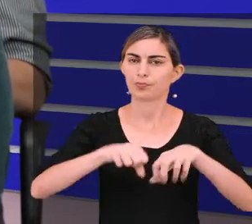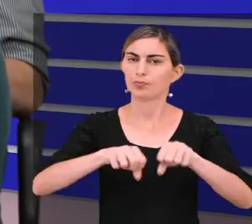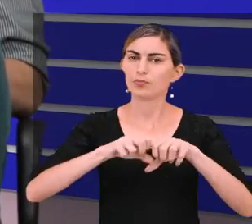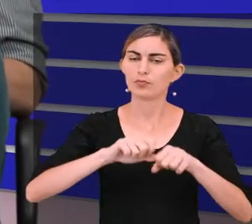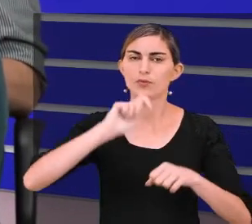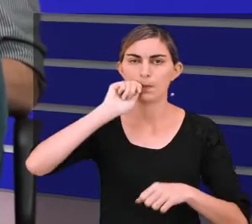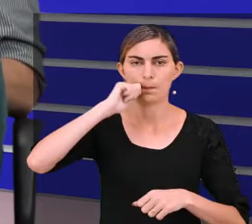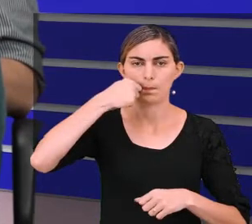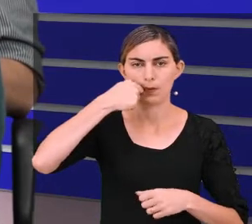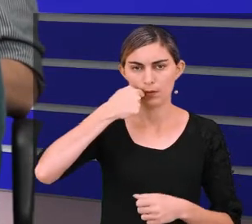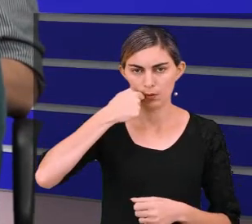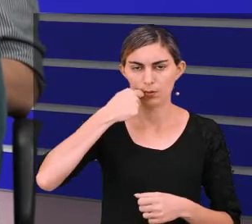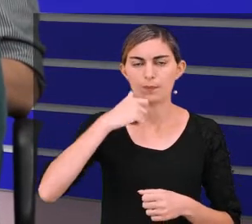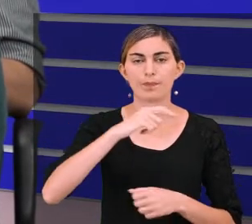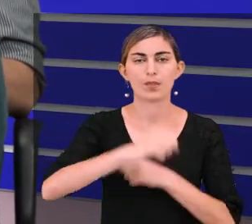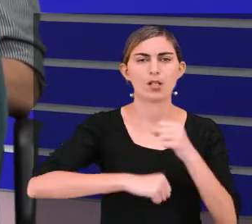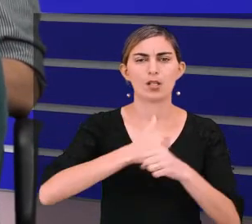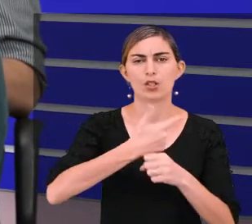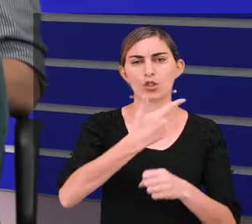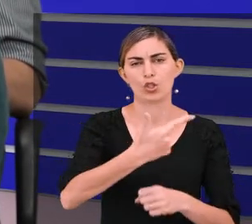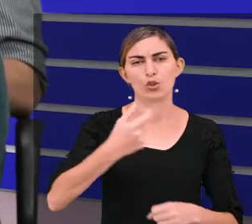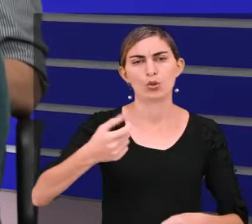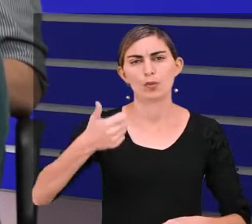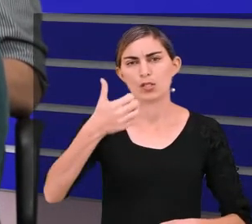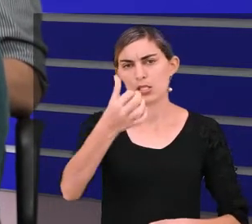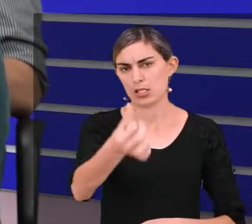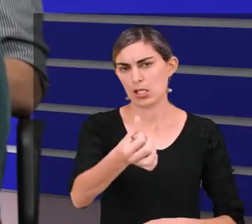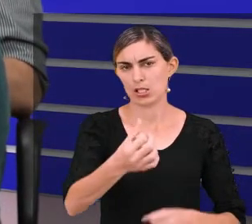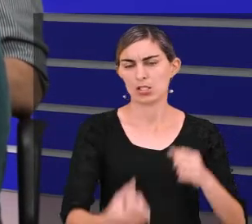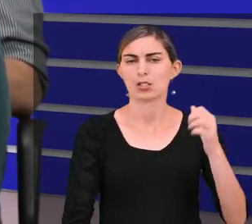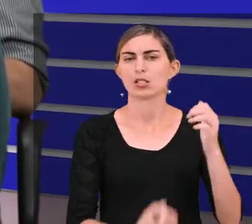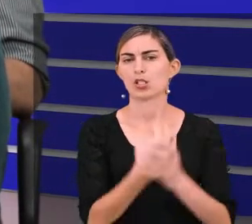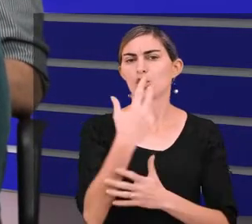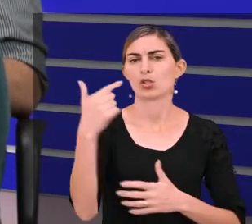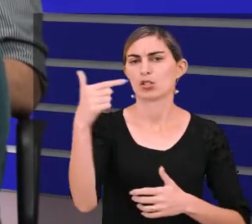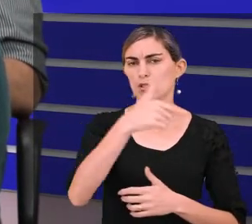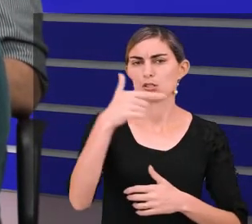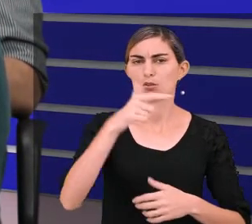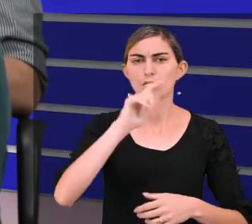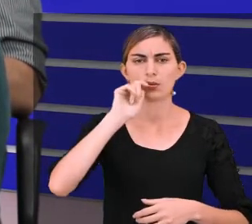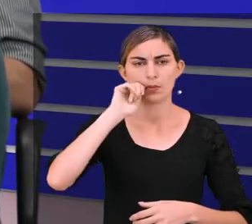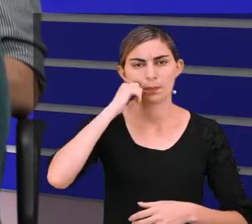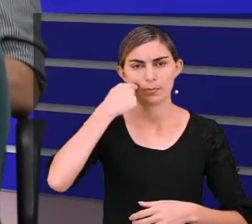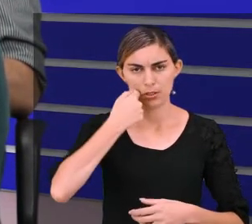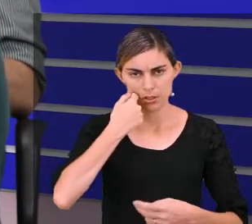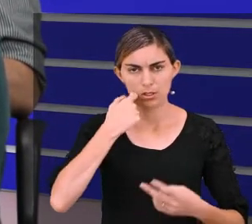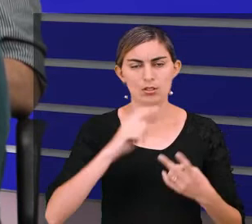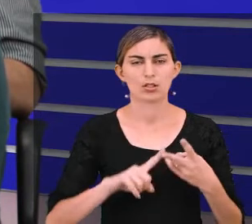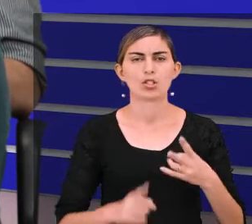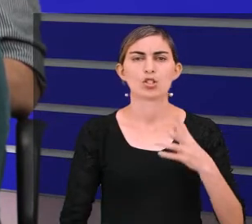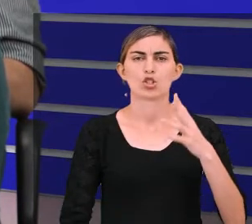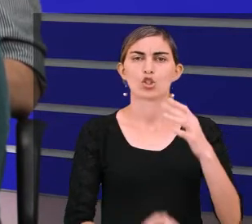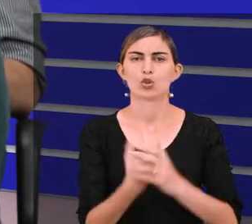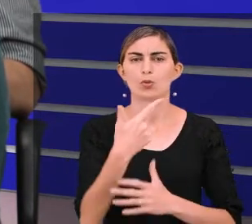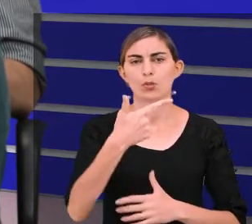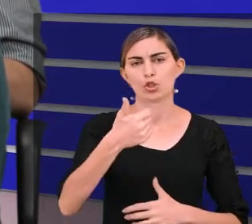2006, surgiu a segunda padaria, em 2012, nós pusemos